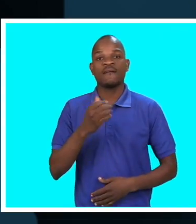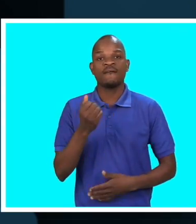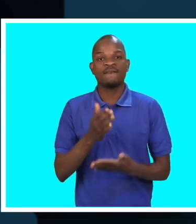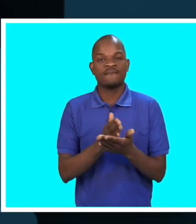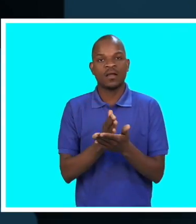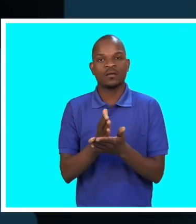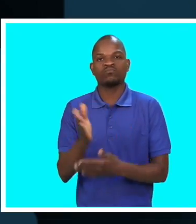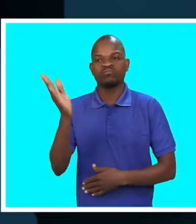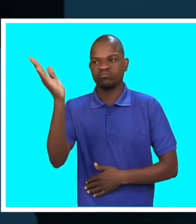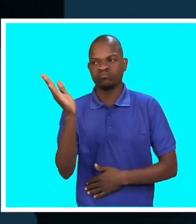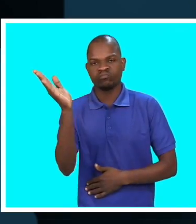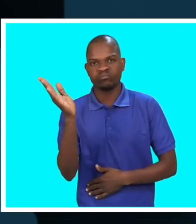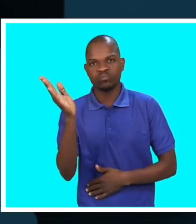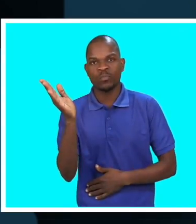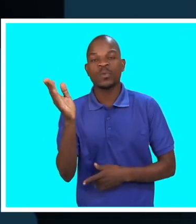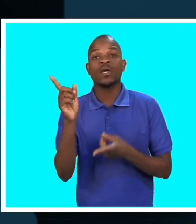apontou com faca.